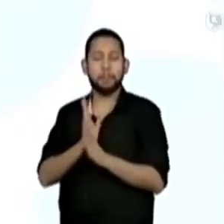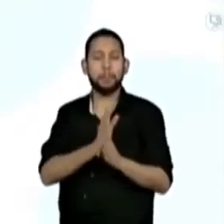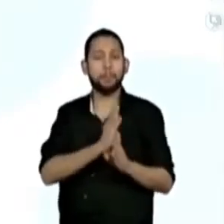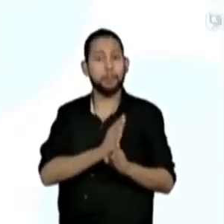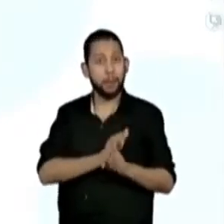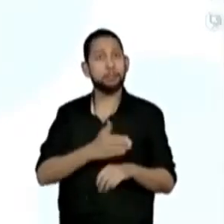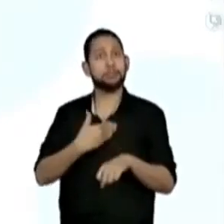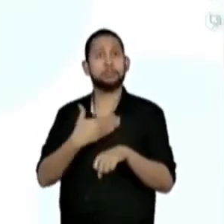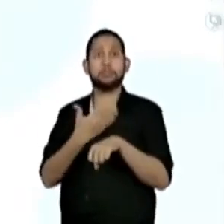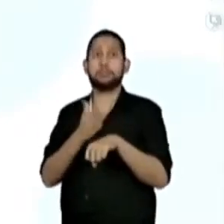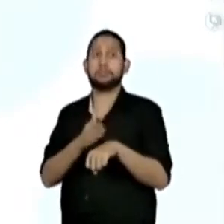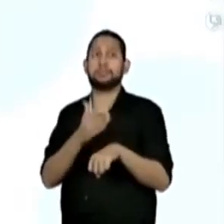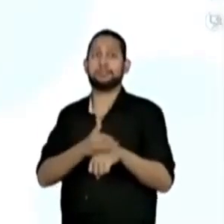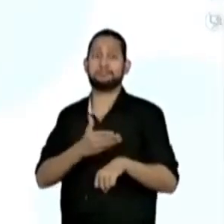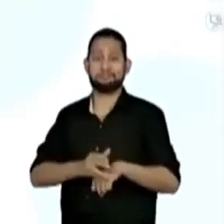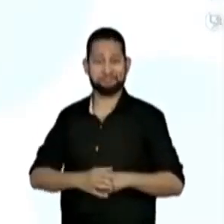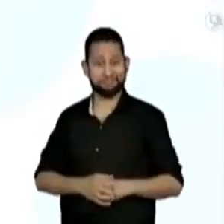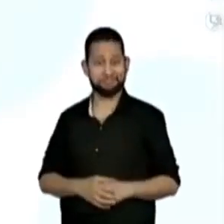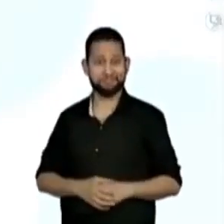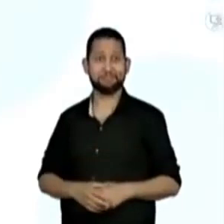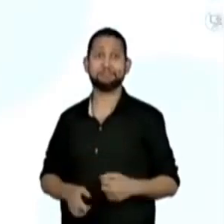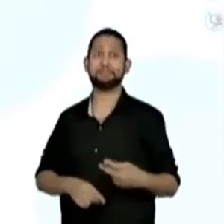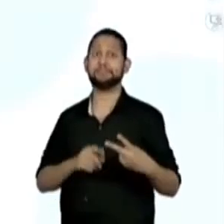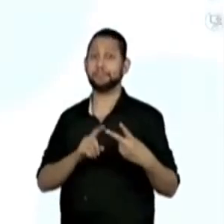multiplicativo.